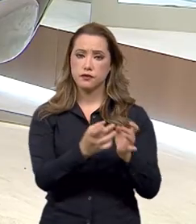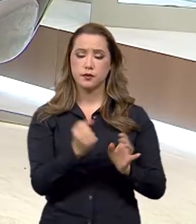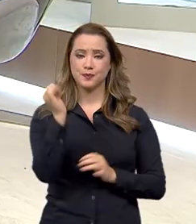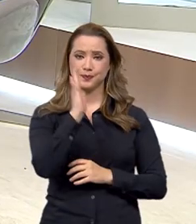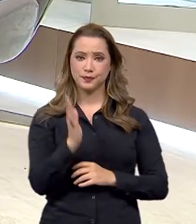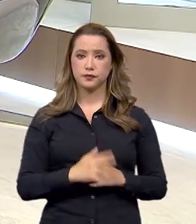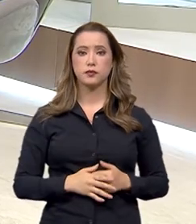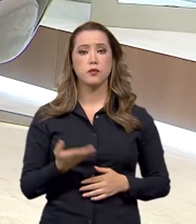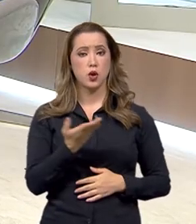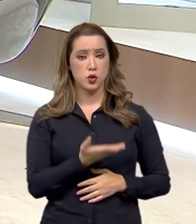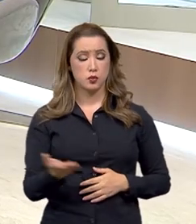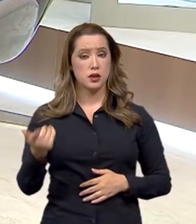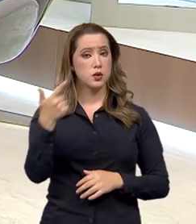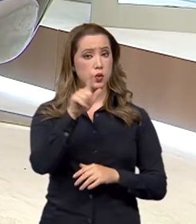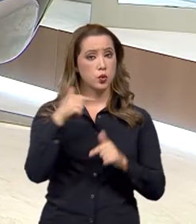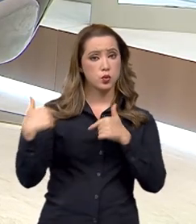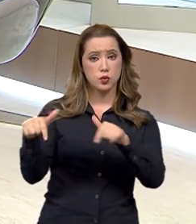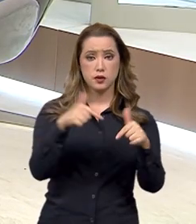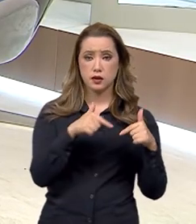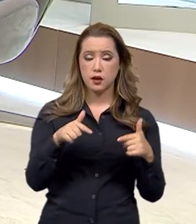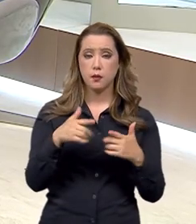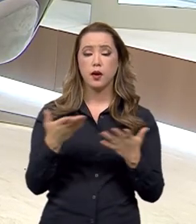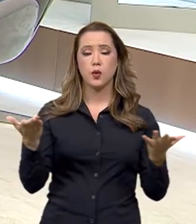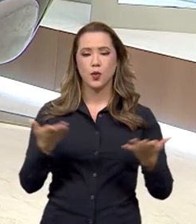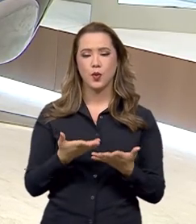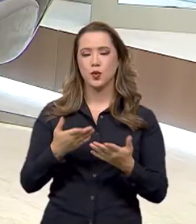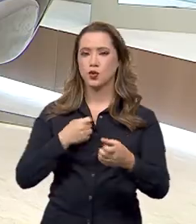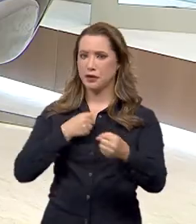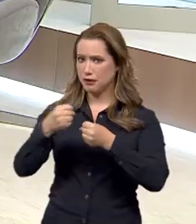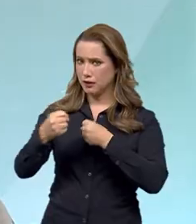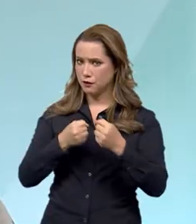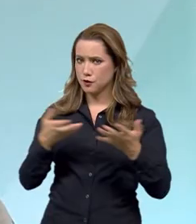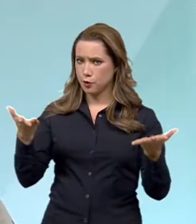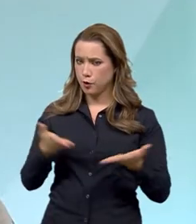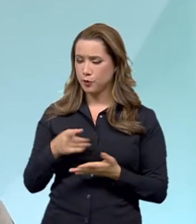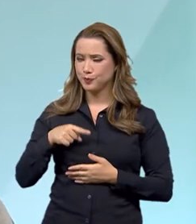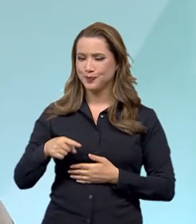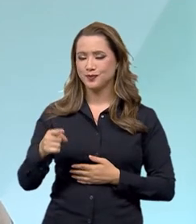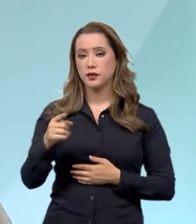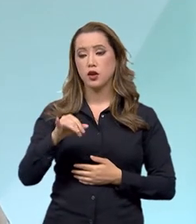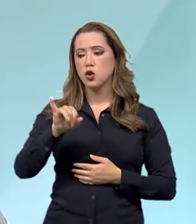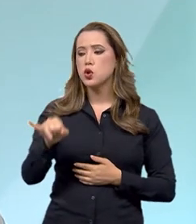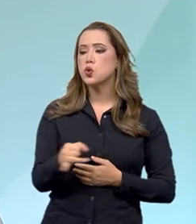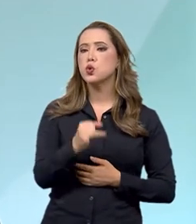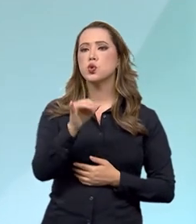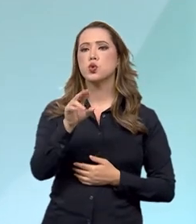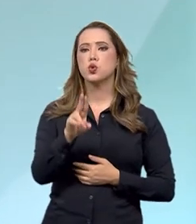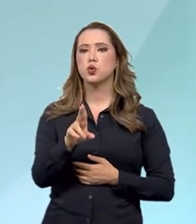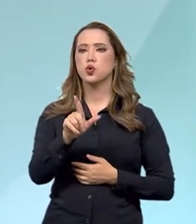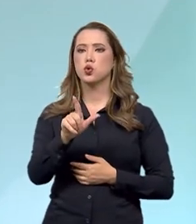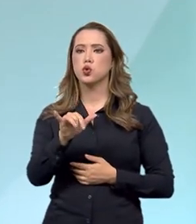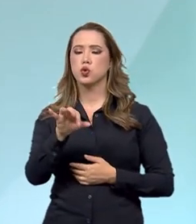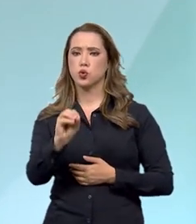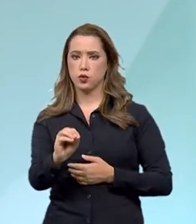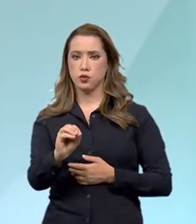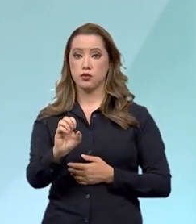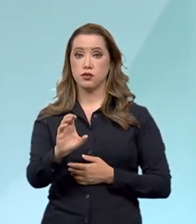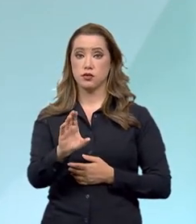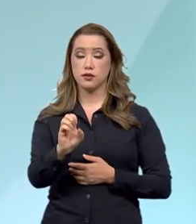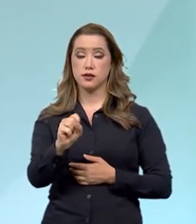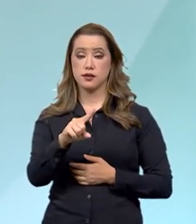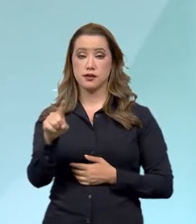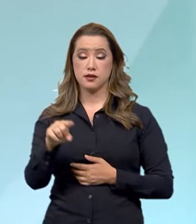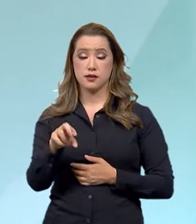Sobre essas e outras iniciativas, comigo aqui hoje no estúdio, Júlio César Gomes, secretário especial da